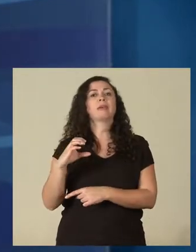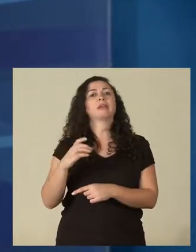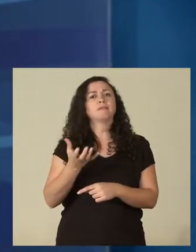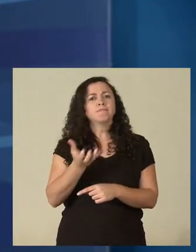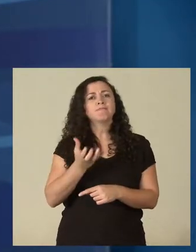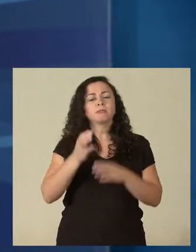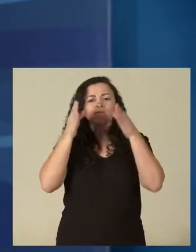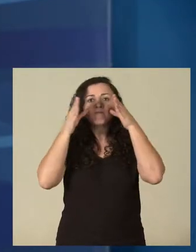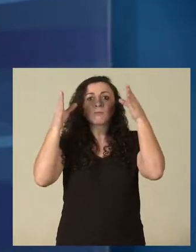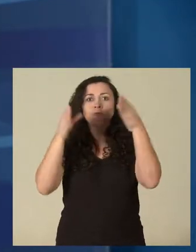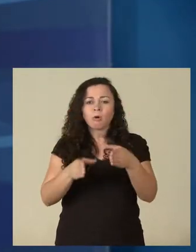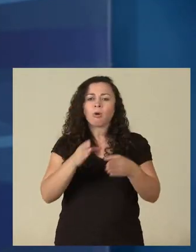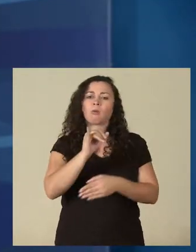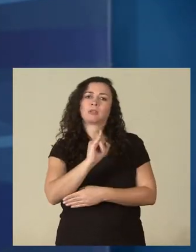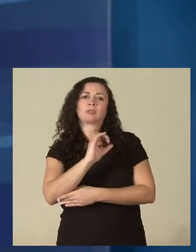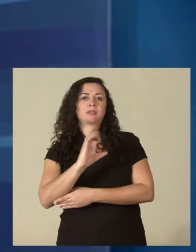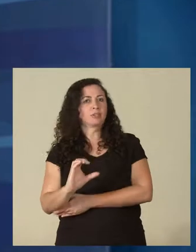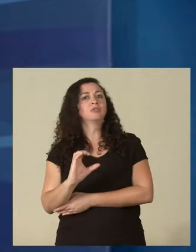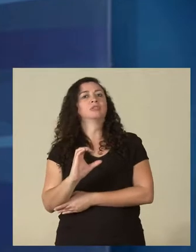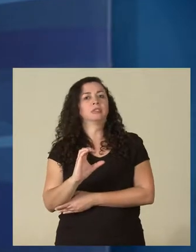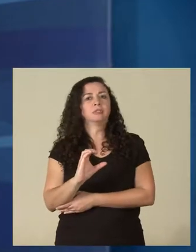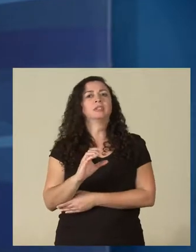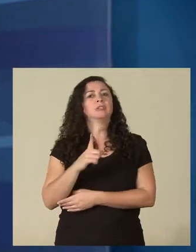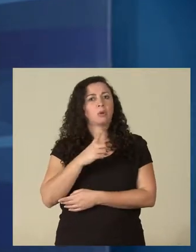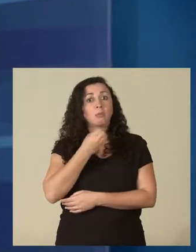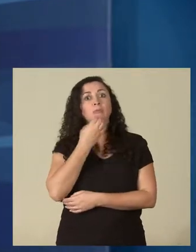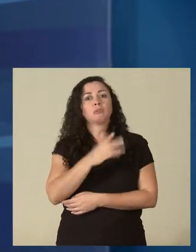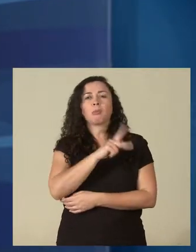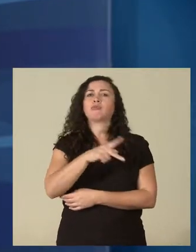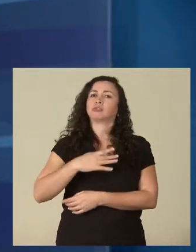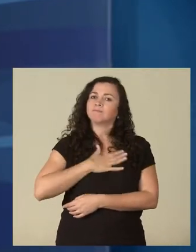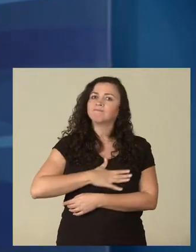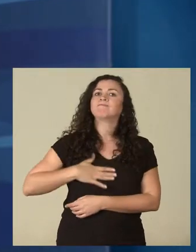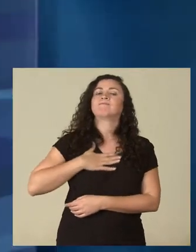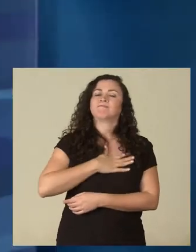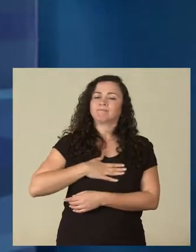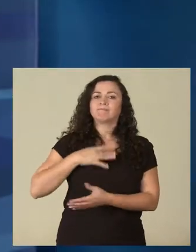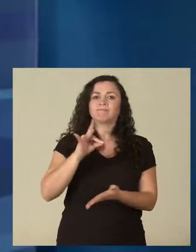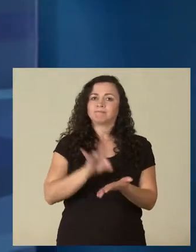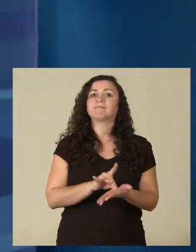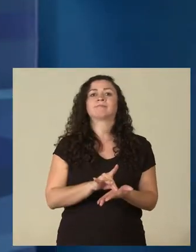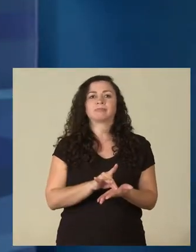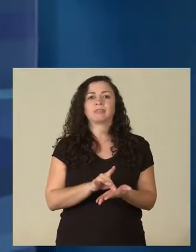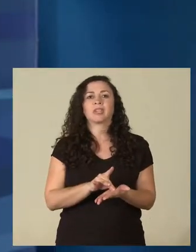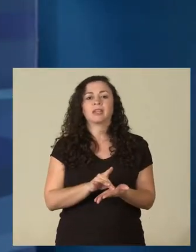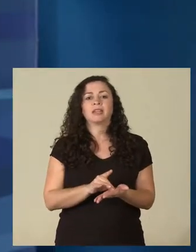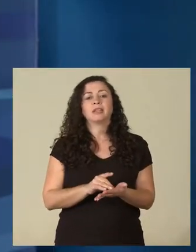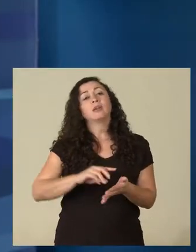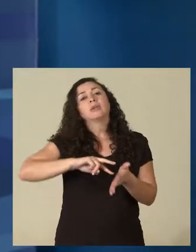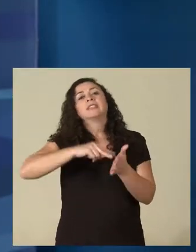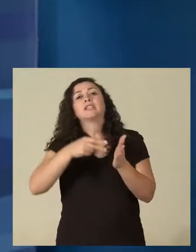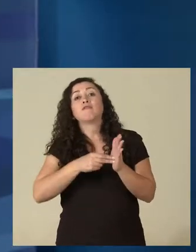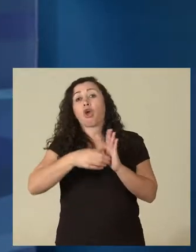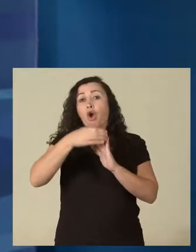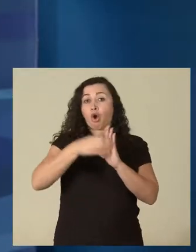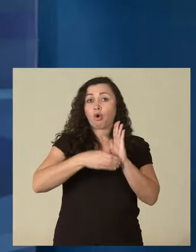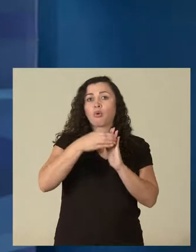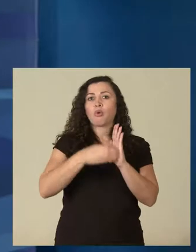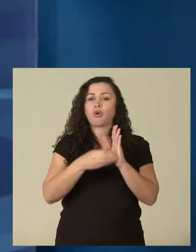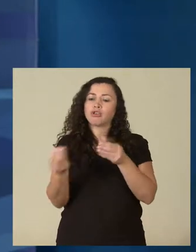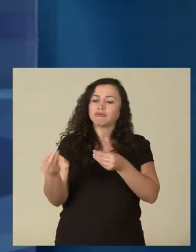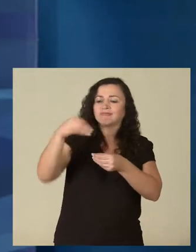iniciação científica. É uma coisa que é muito bem vista pelos professores e isso é incluído no currículo